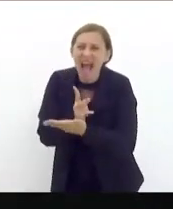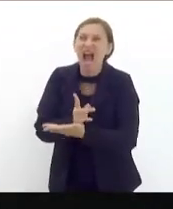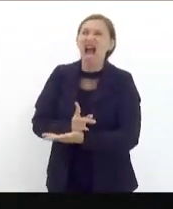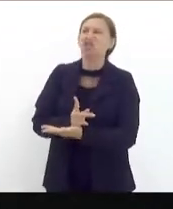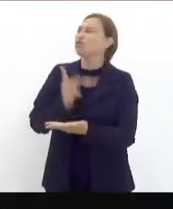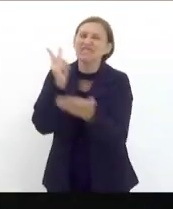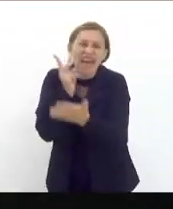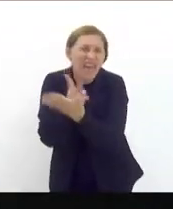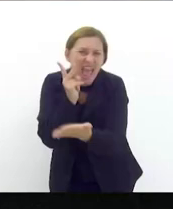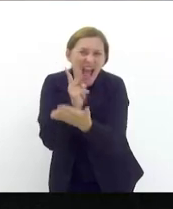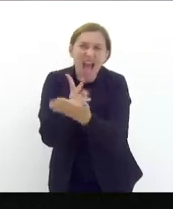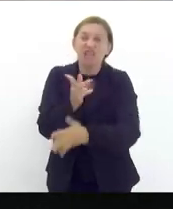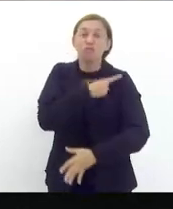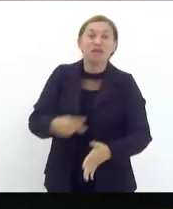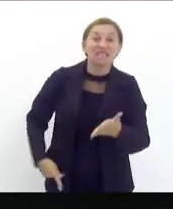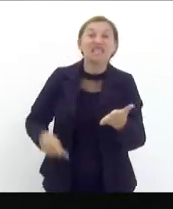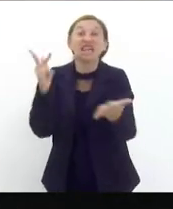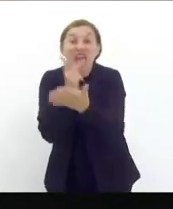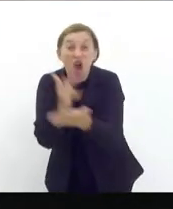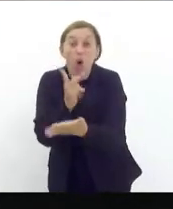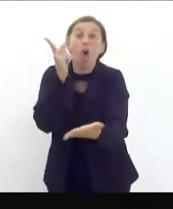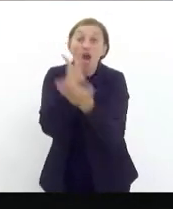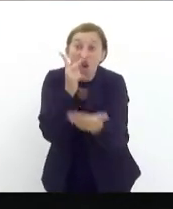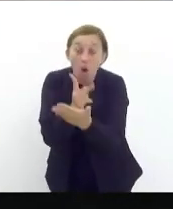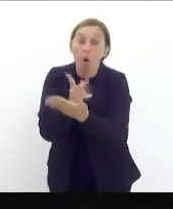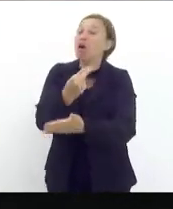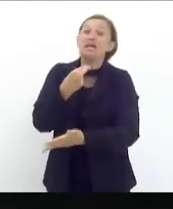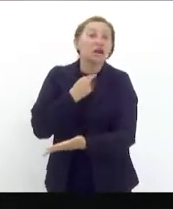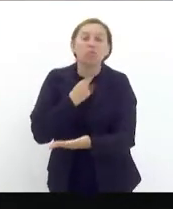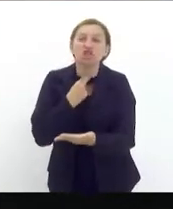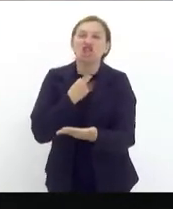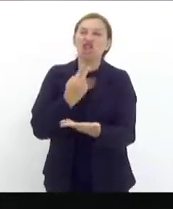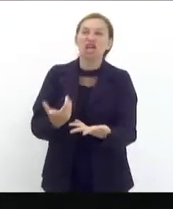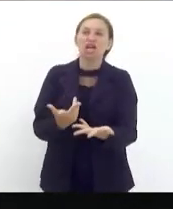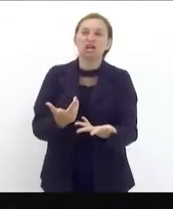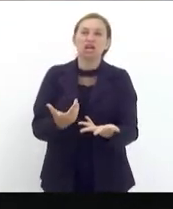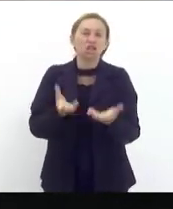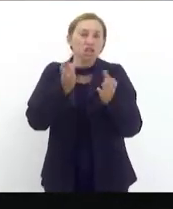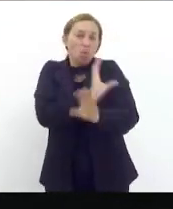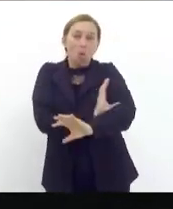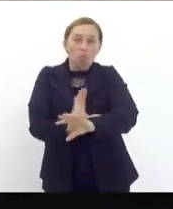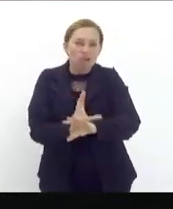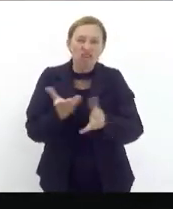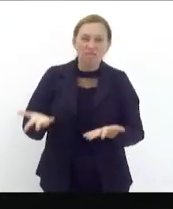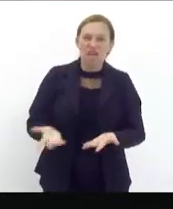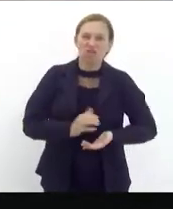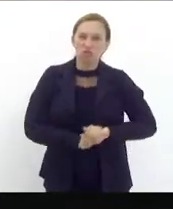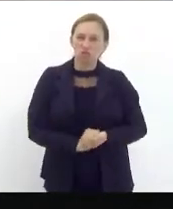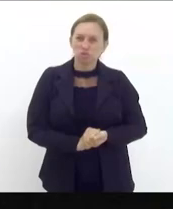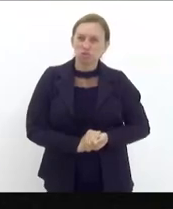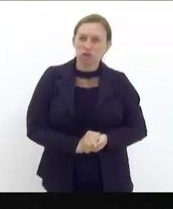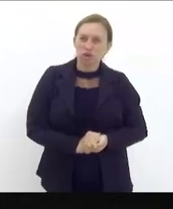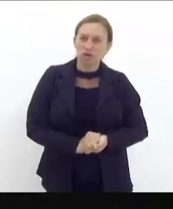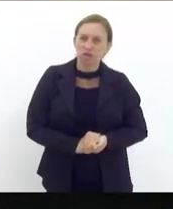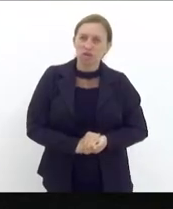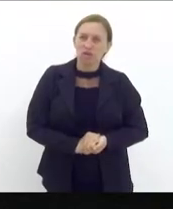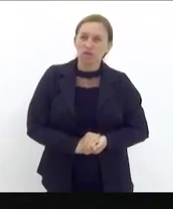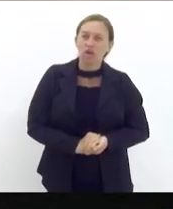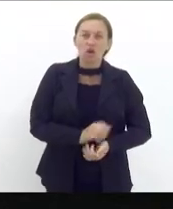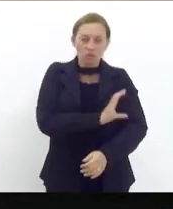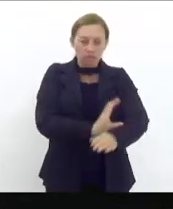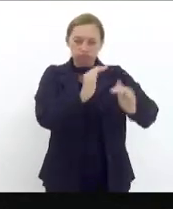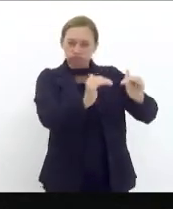aqui a está errado o presidente Lula errou errou ele não poderia ter aquele comportamento comportamento ele tem que ser um comportamento